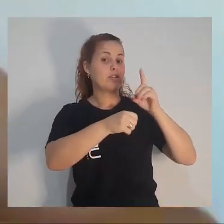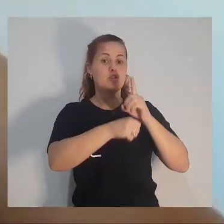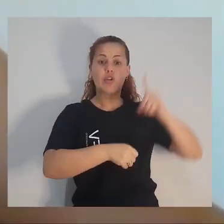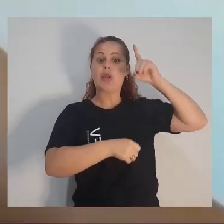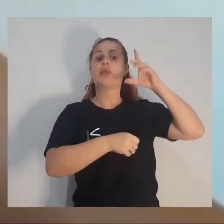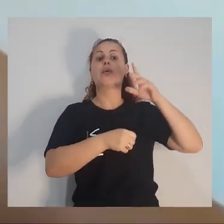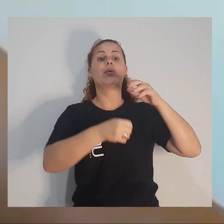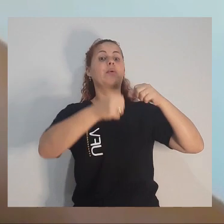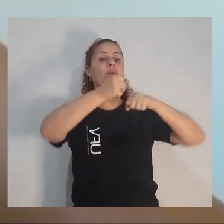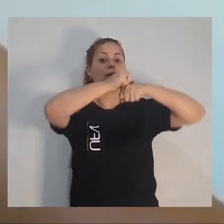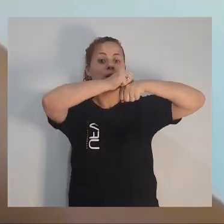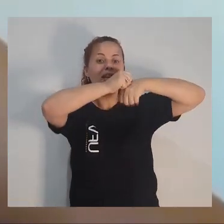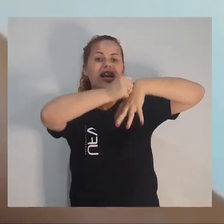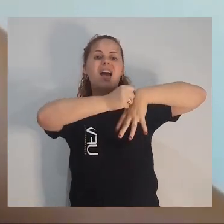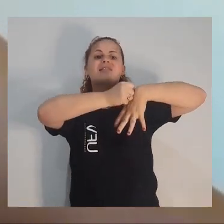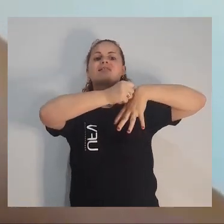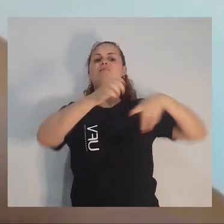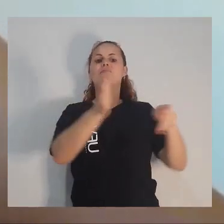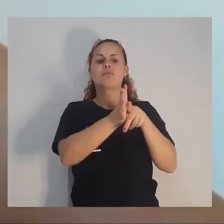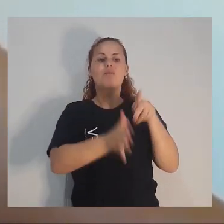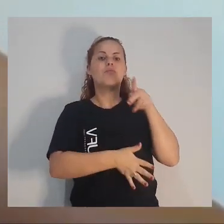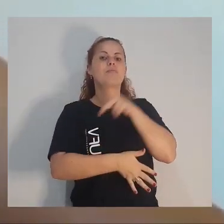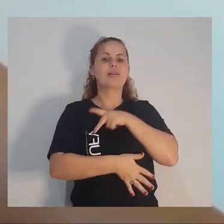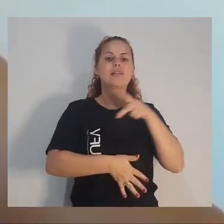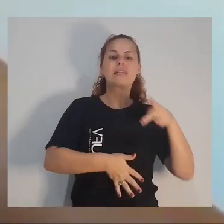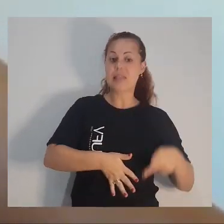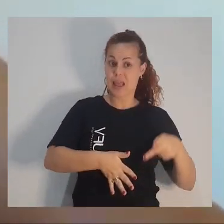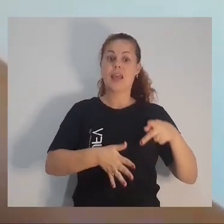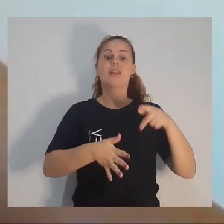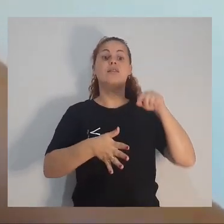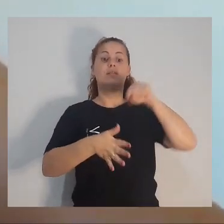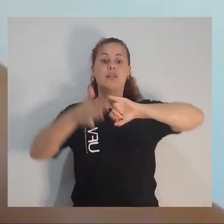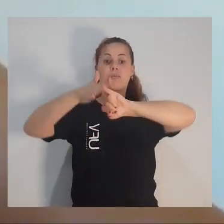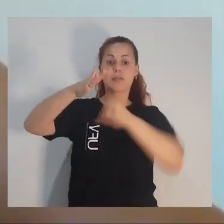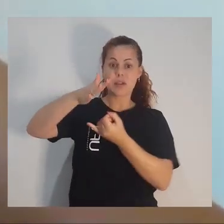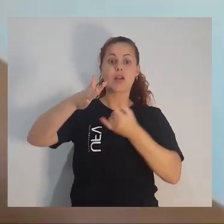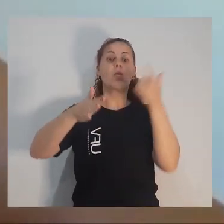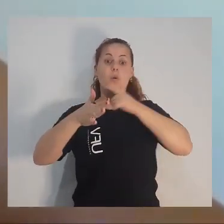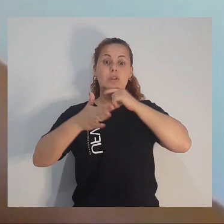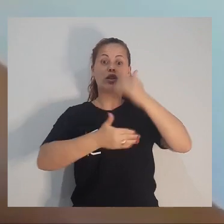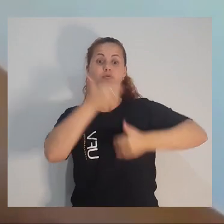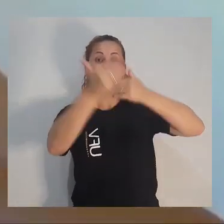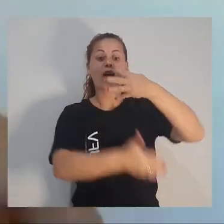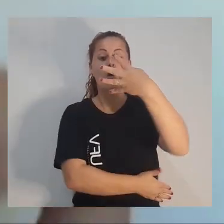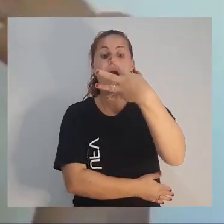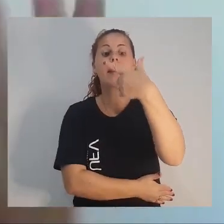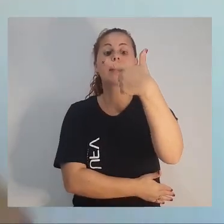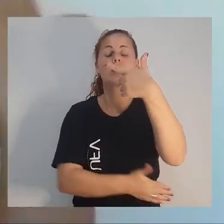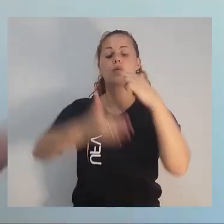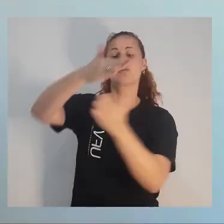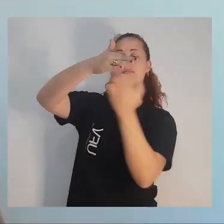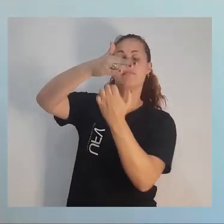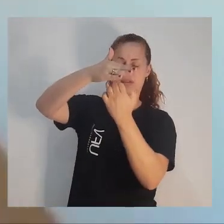depois eu assumi a diretoria-presidência do Núcleo de Empresas Juniores, onde eu pude atuar no desenvolvimento de 42 empresas juniores,